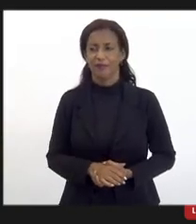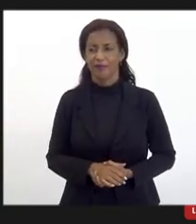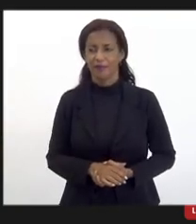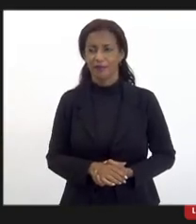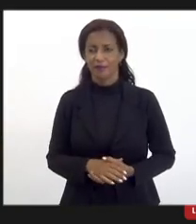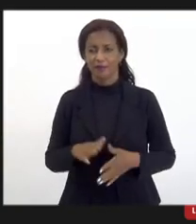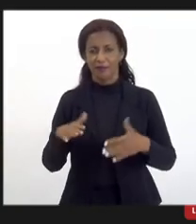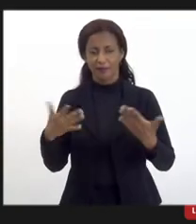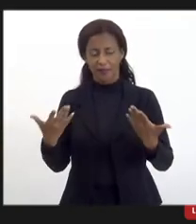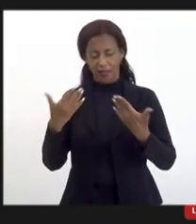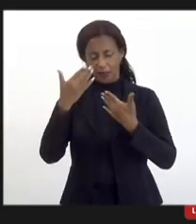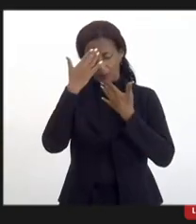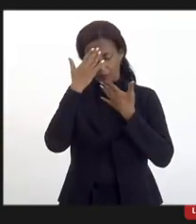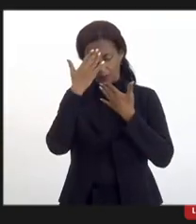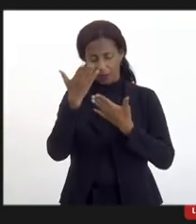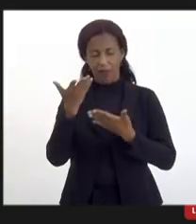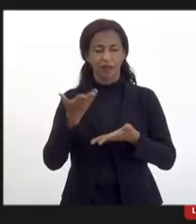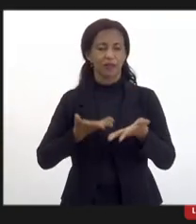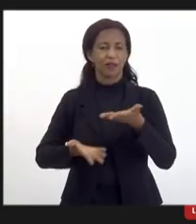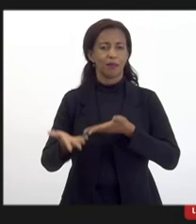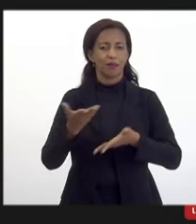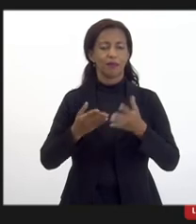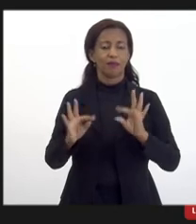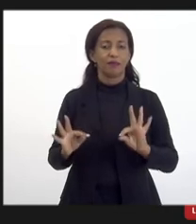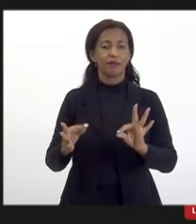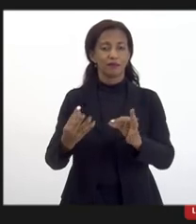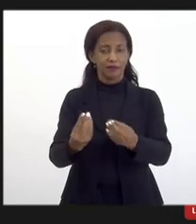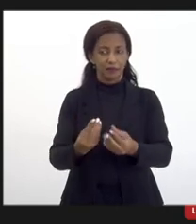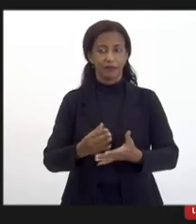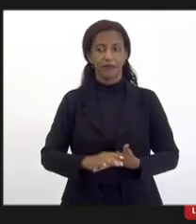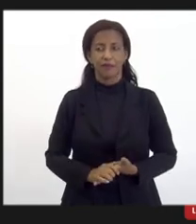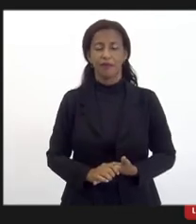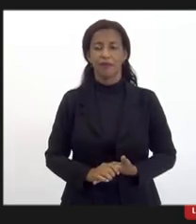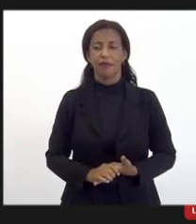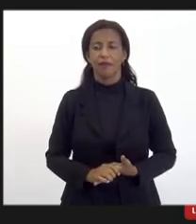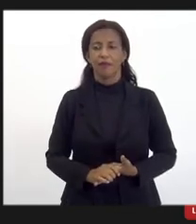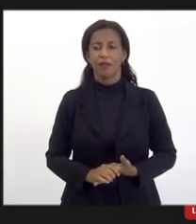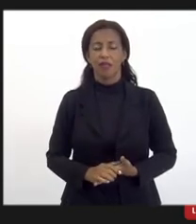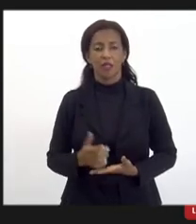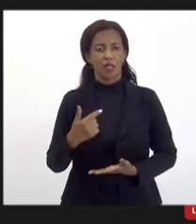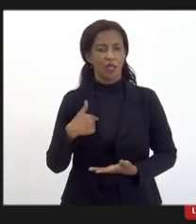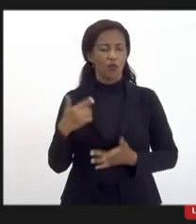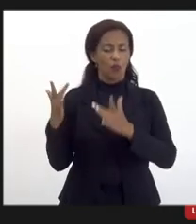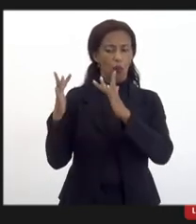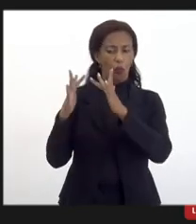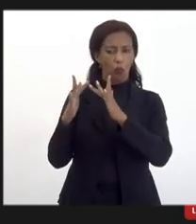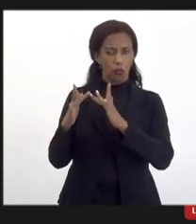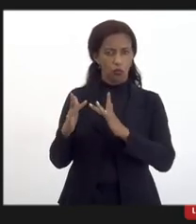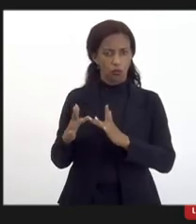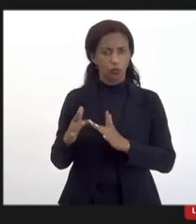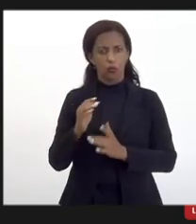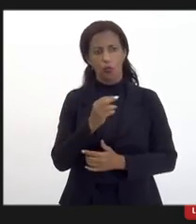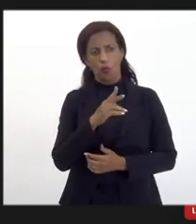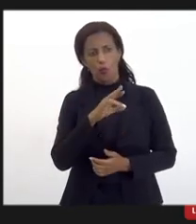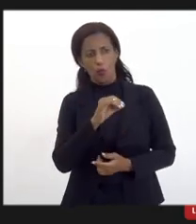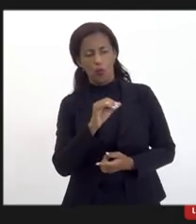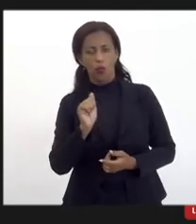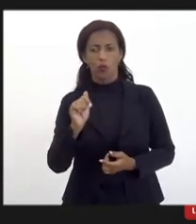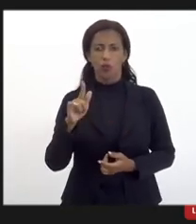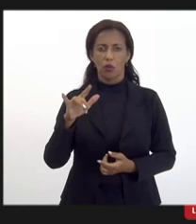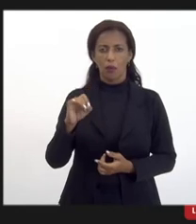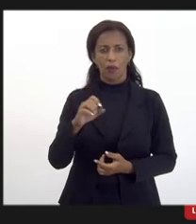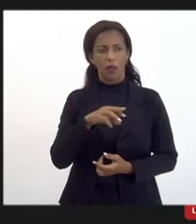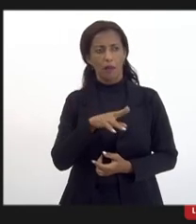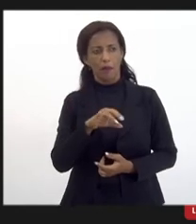então assim eu agradeço a participação de todos eu vou mantendo o contato o Bruno o senhor Alberto e